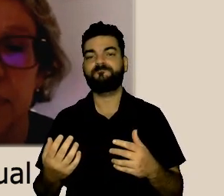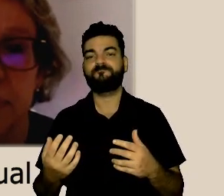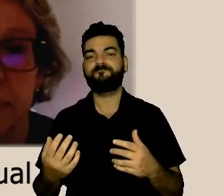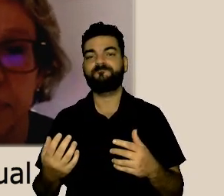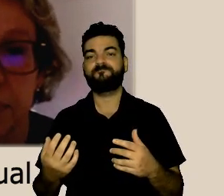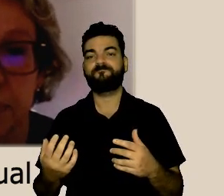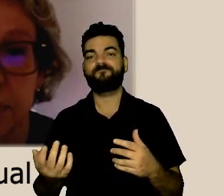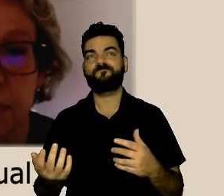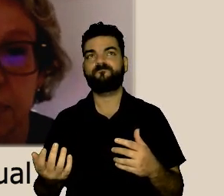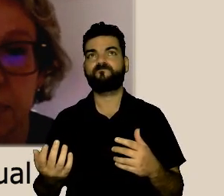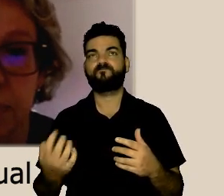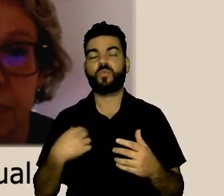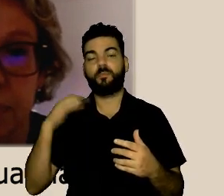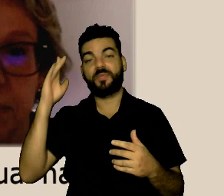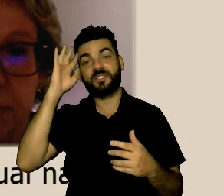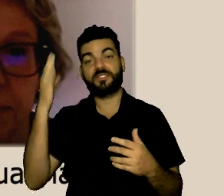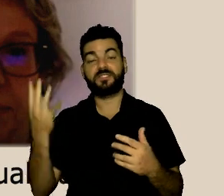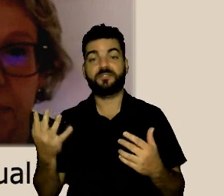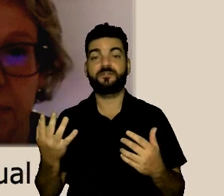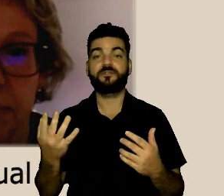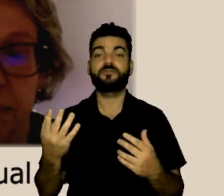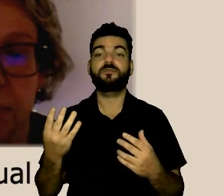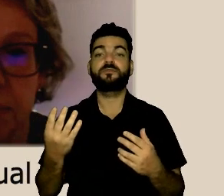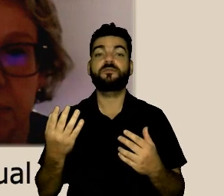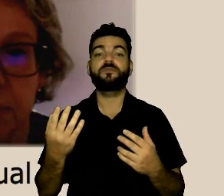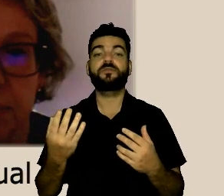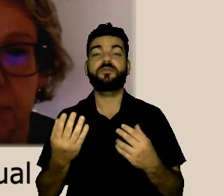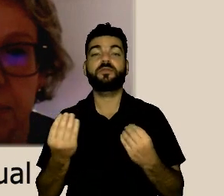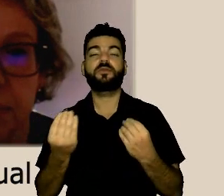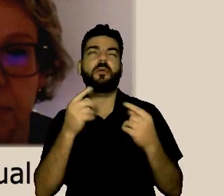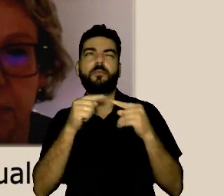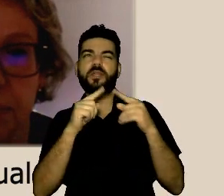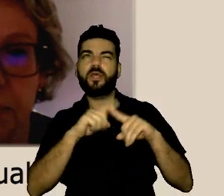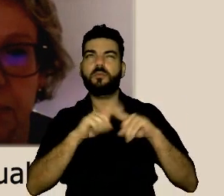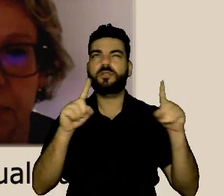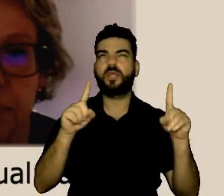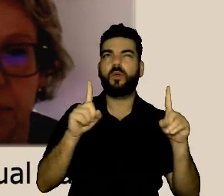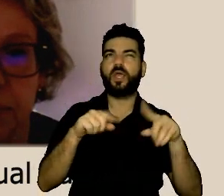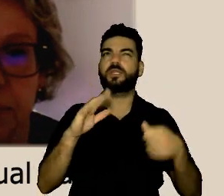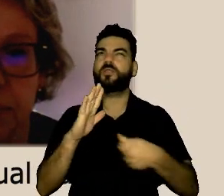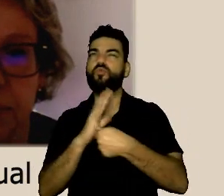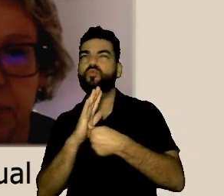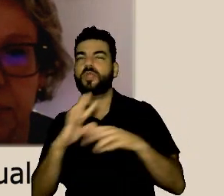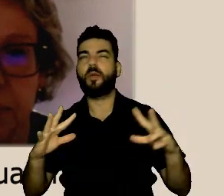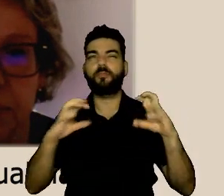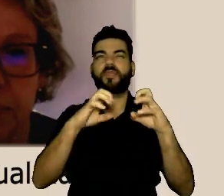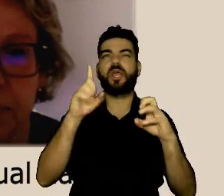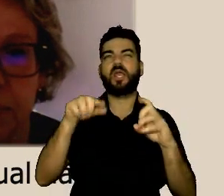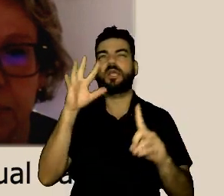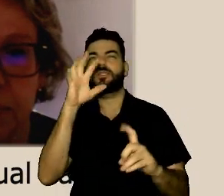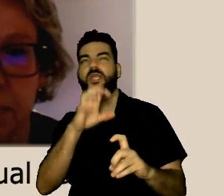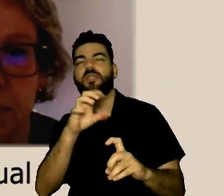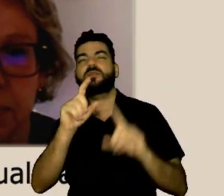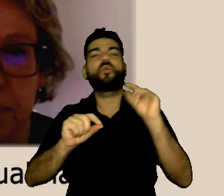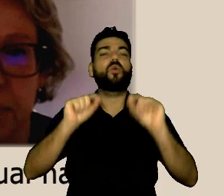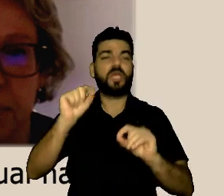a parte, exatamente, a reclamação ou denúncia, é conflito ou é assédio, a